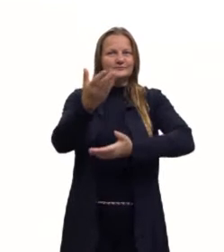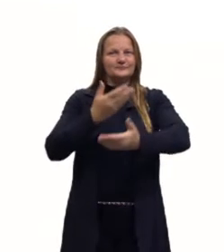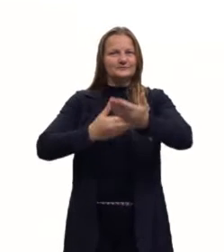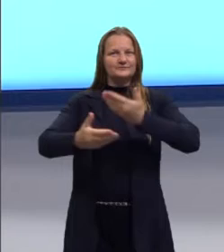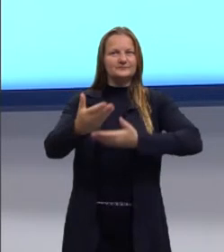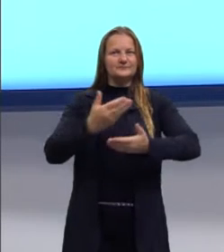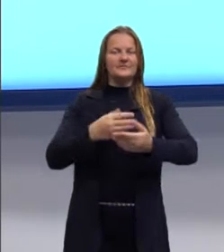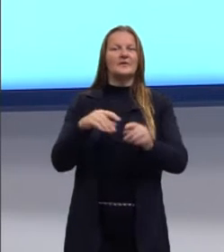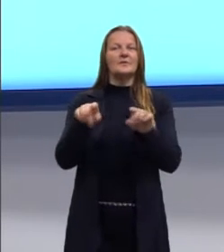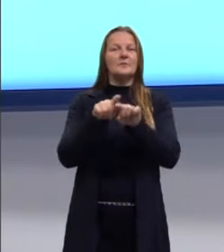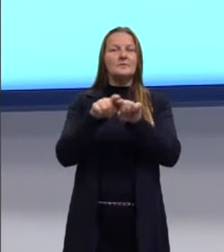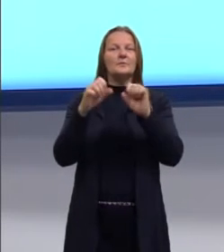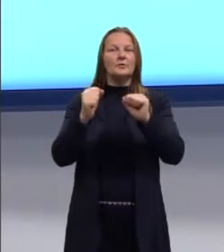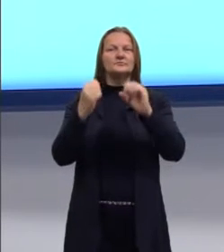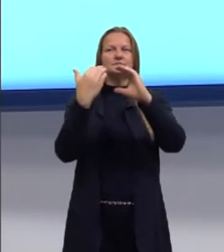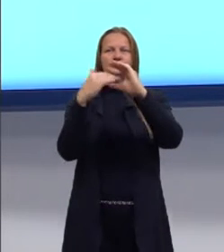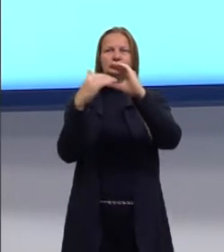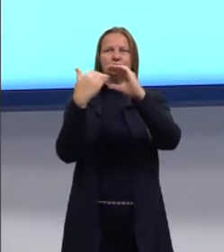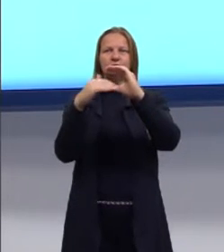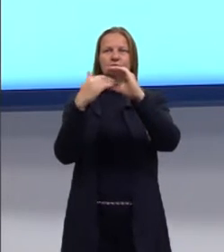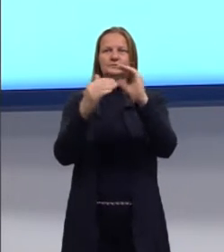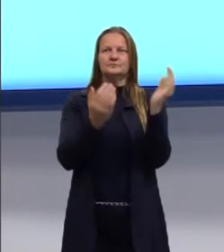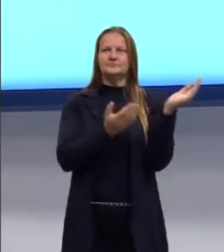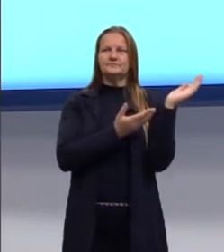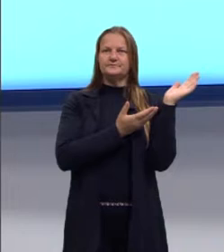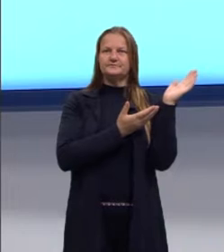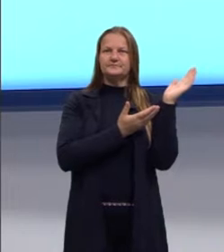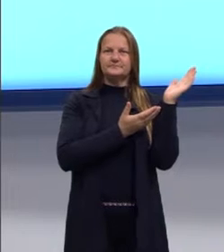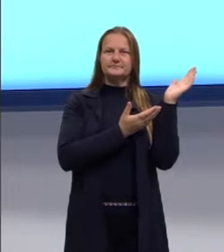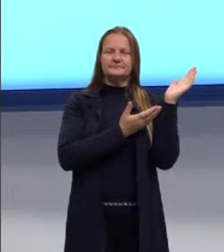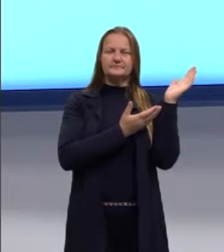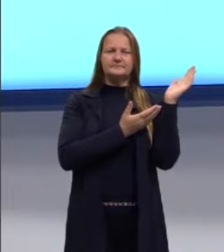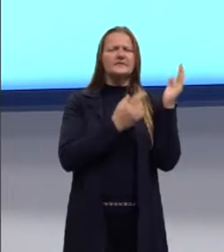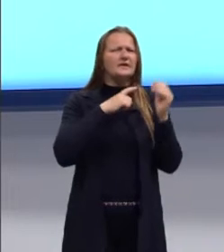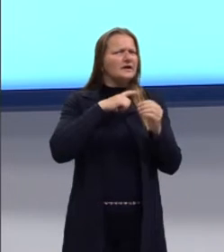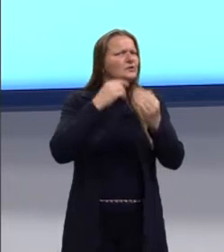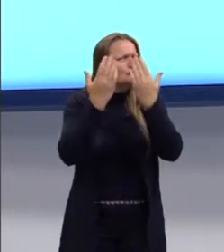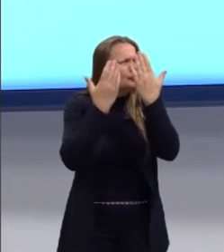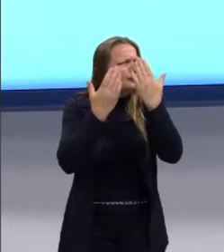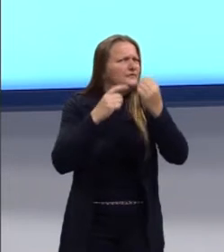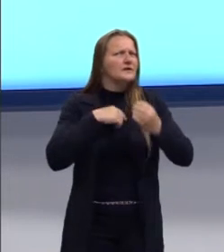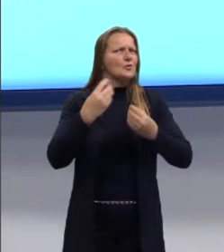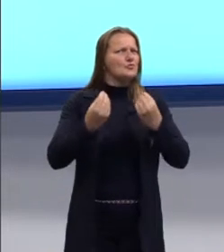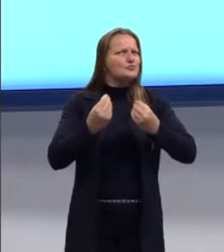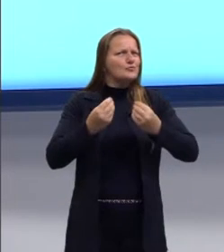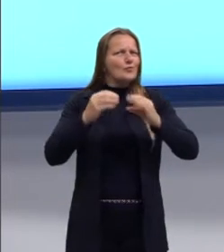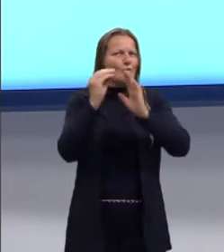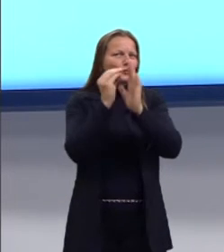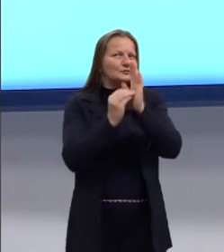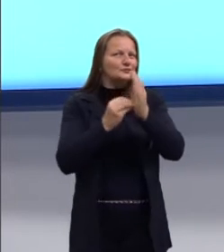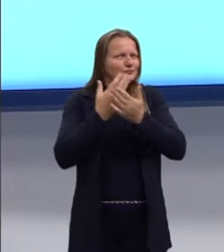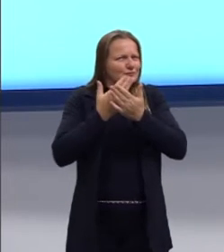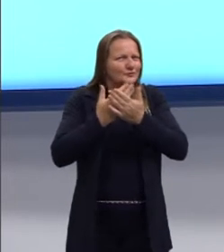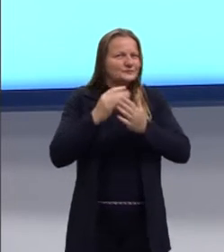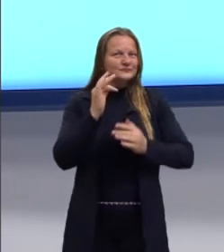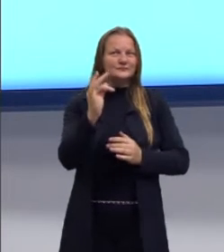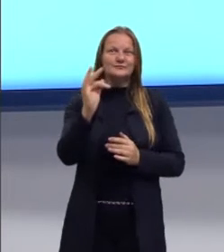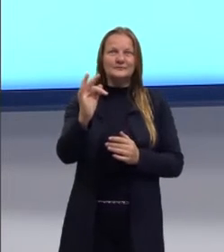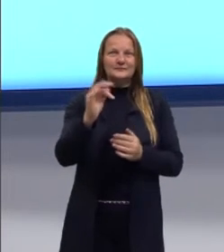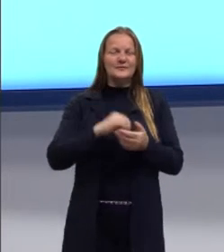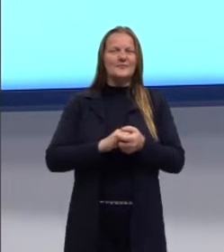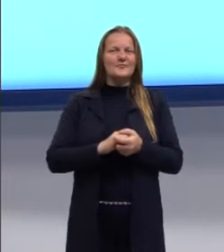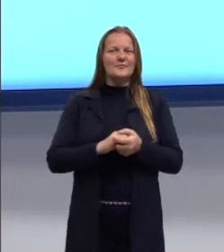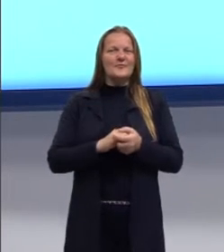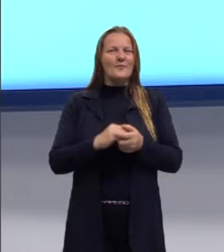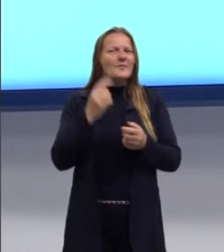como também você pode entrar em contato pelo e-mail. Tem alguma dúvida sobre o conteúdo estudado? Tem alguma dúvida